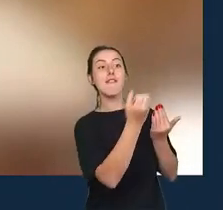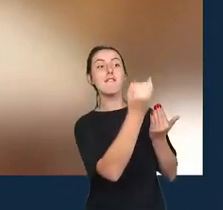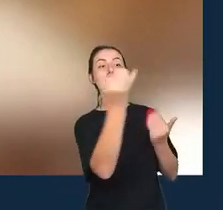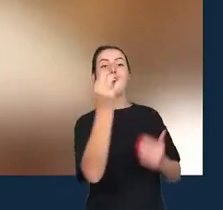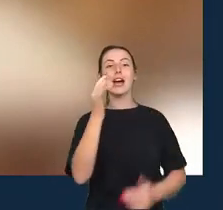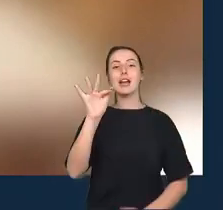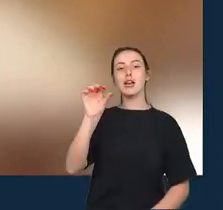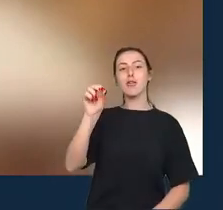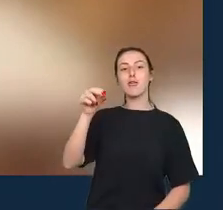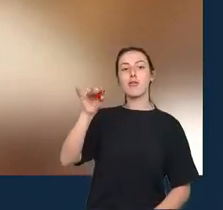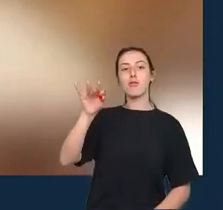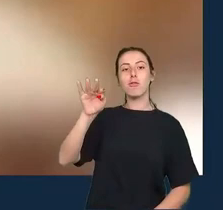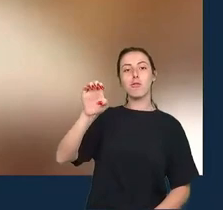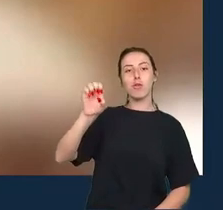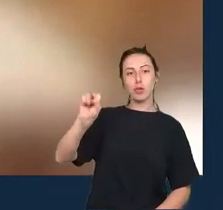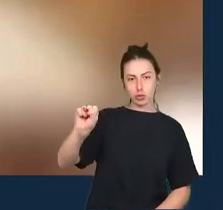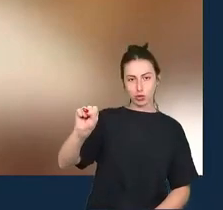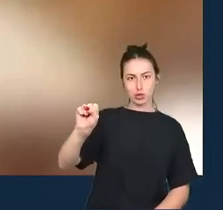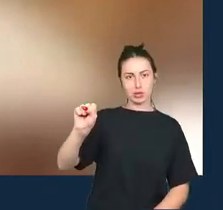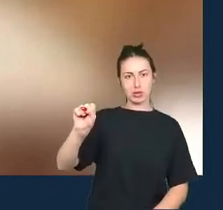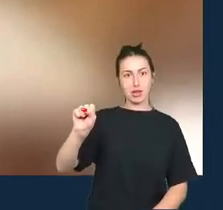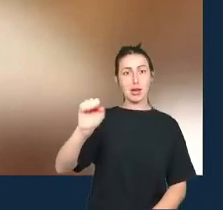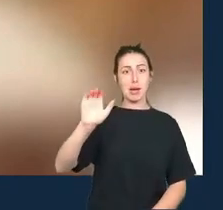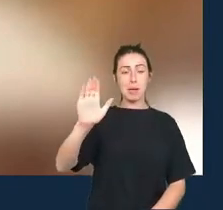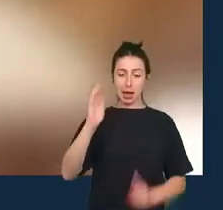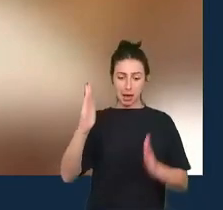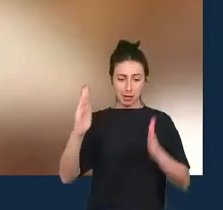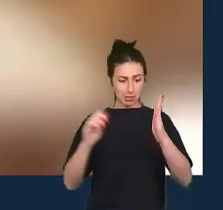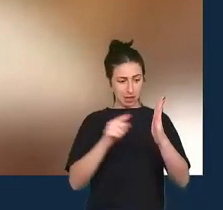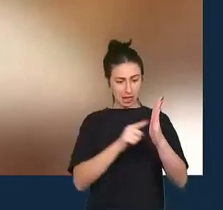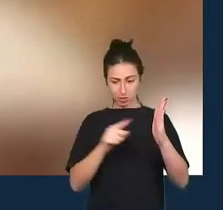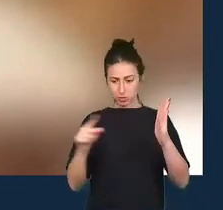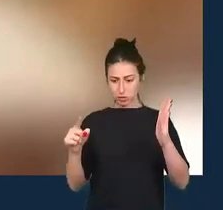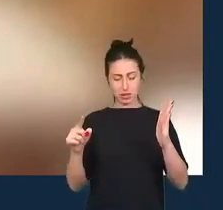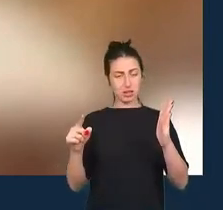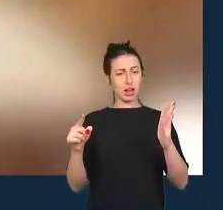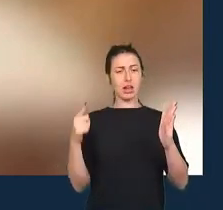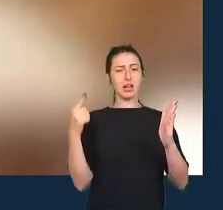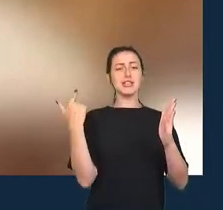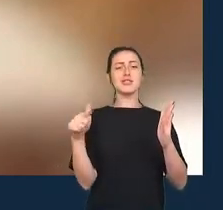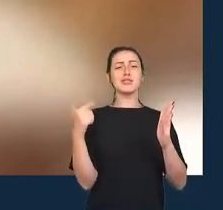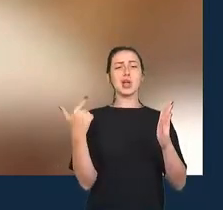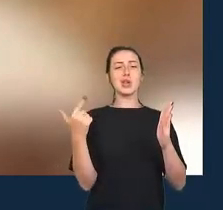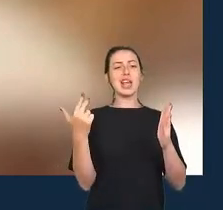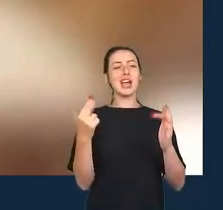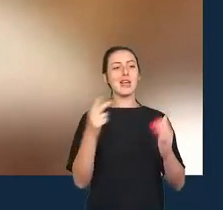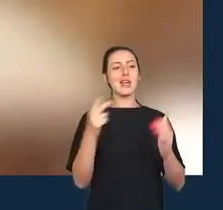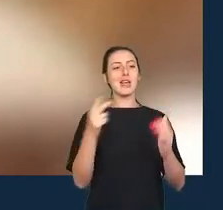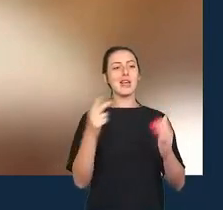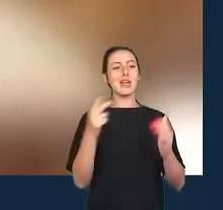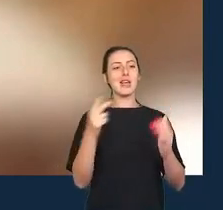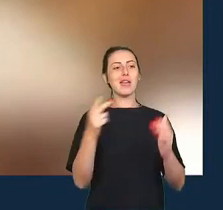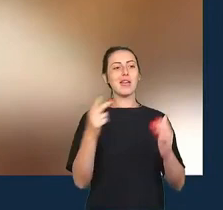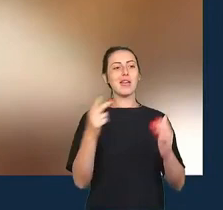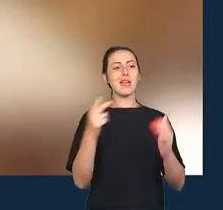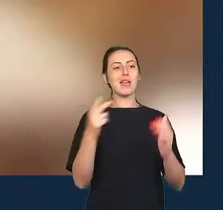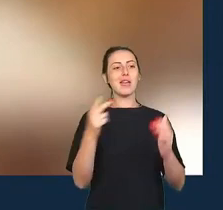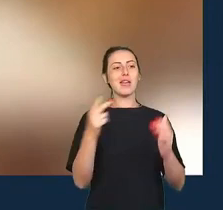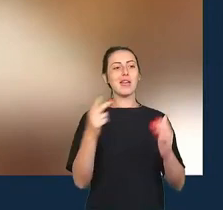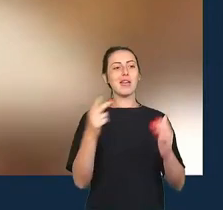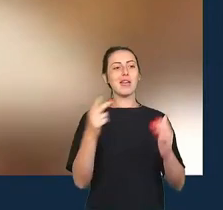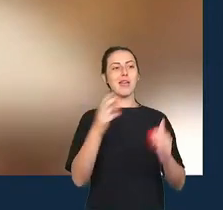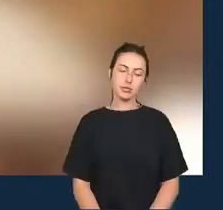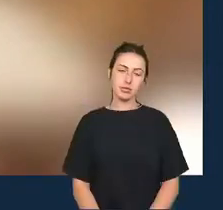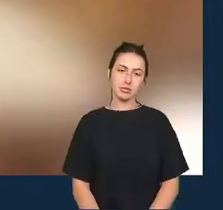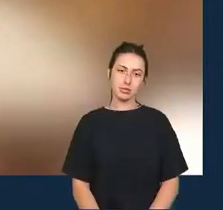coronavírus esse espaço intermediário não tem sido atacado muito no momento com frequência porque as pessoas